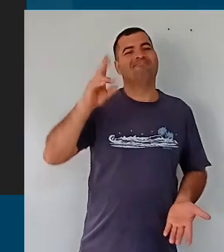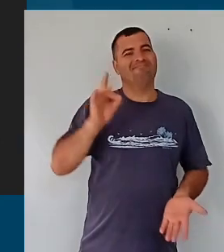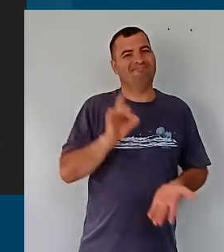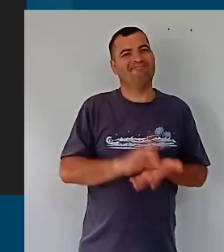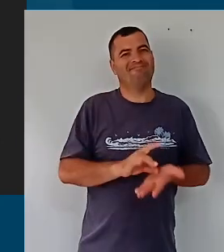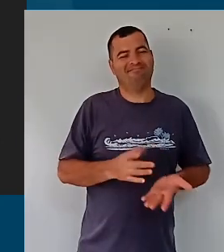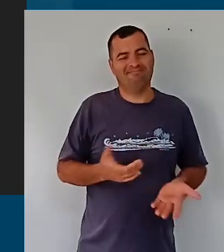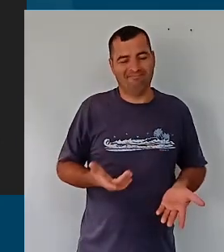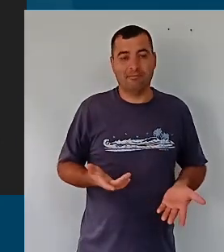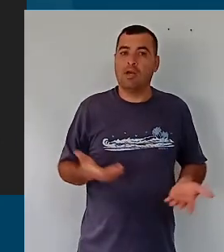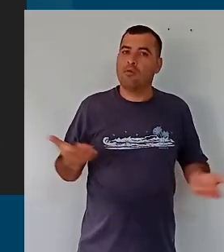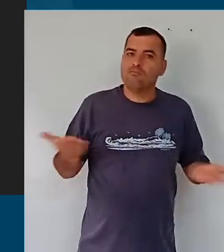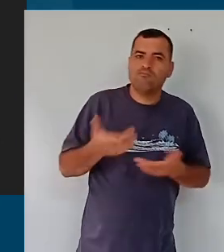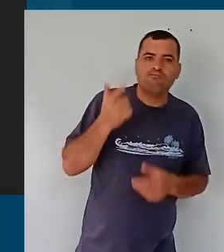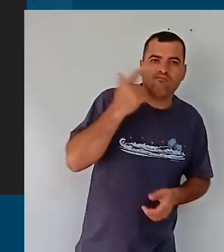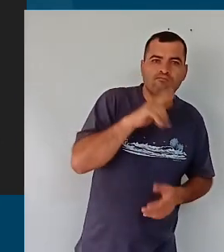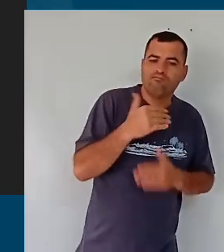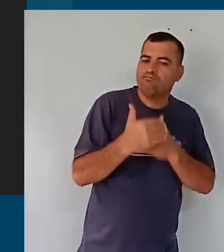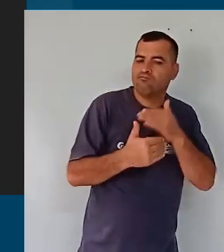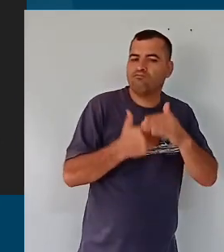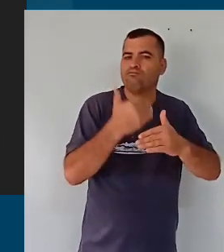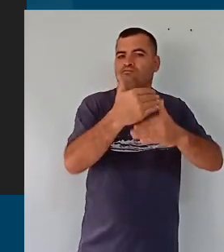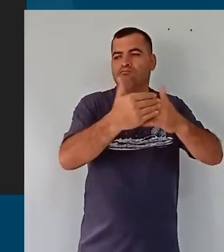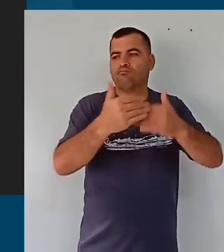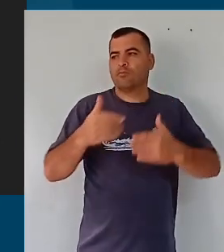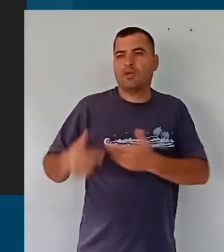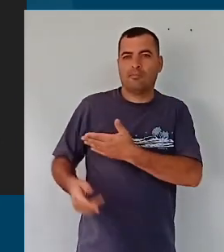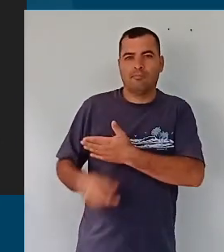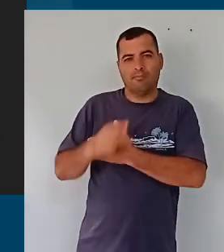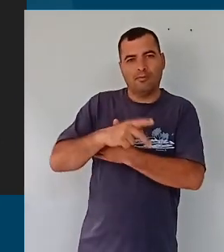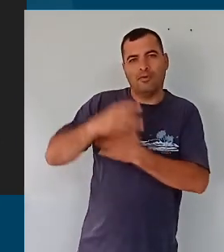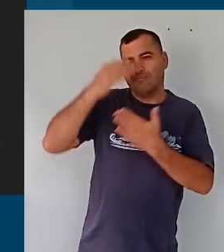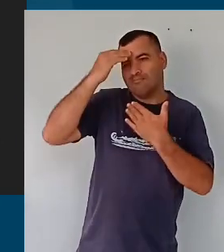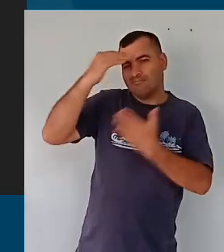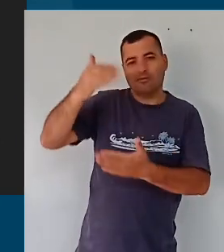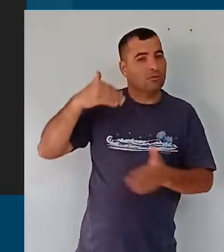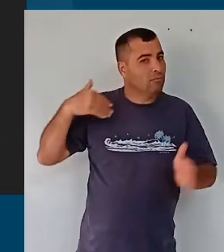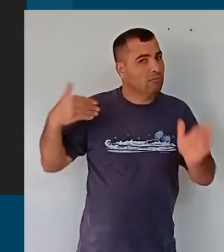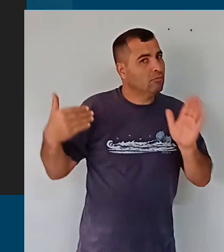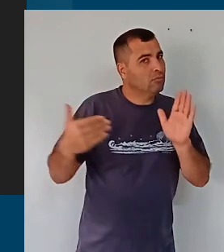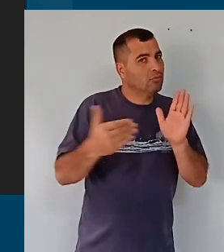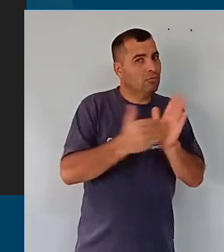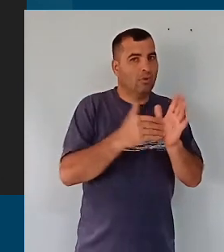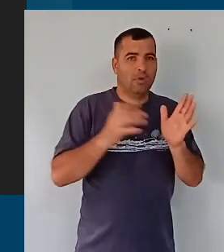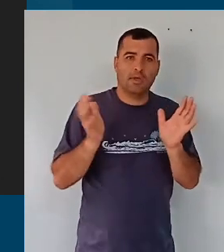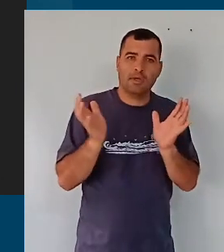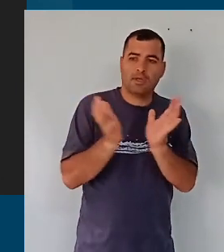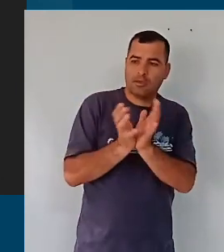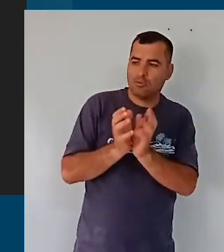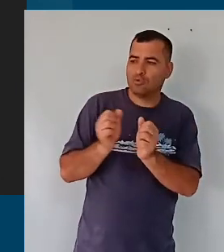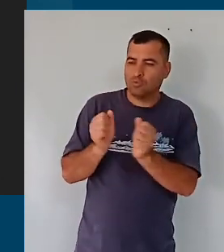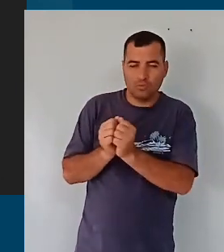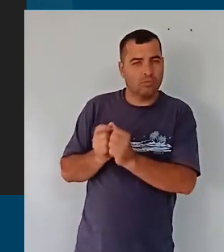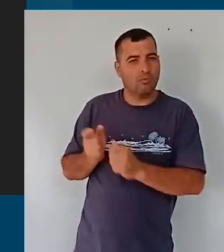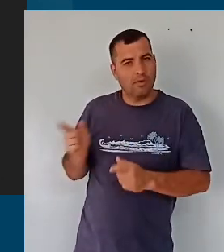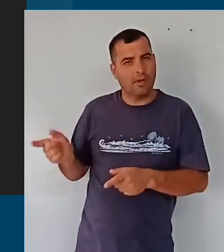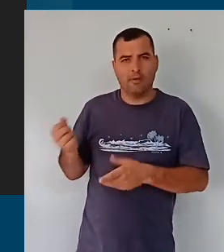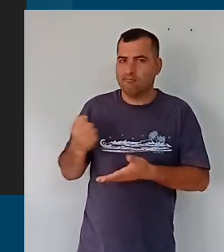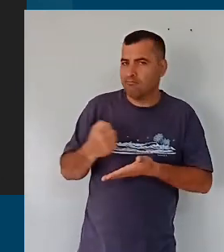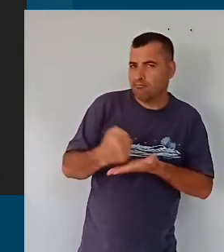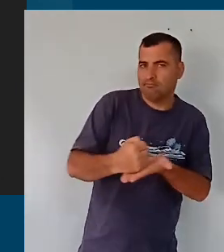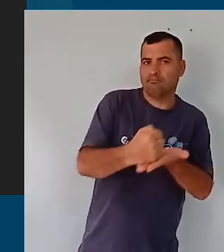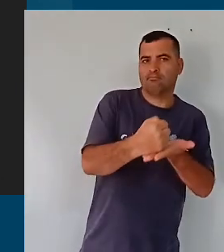Mas conseguimos aí avançar e o professor, quero em nome dele cumprimentar toda a equipe que ele trouxe aí para nos